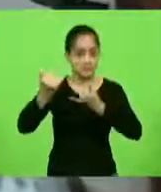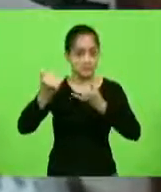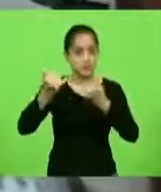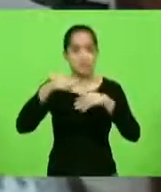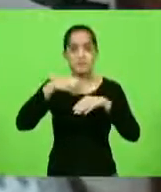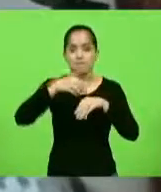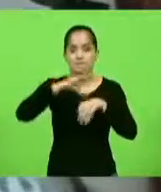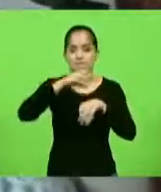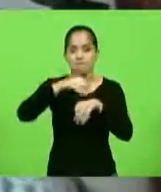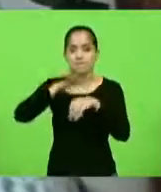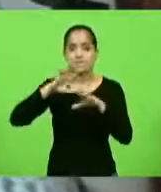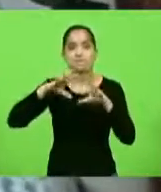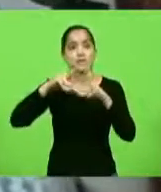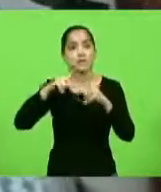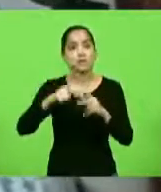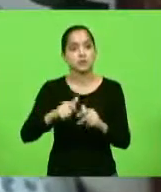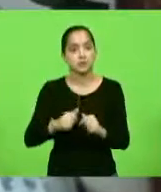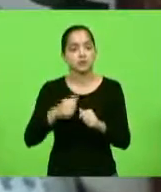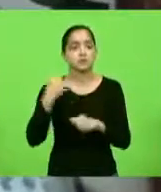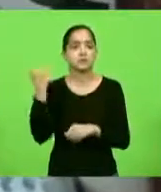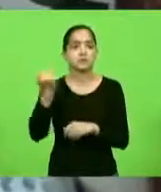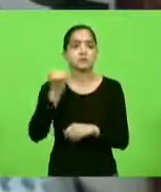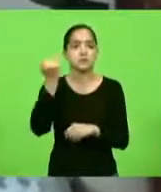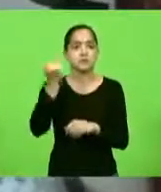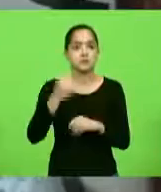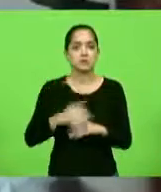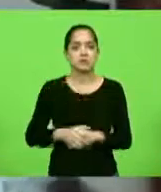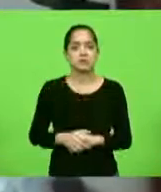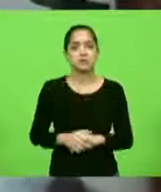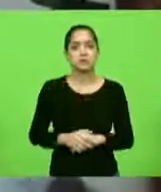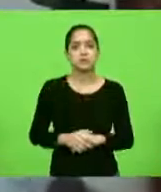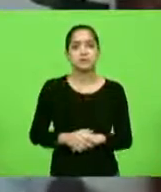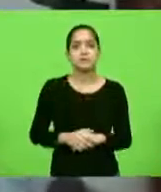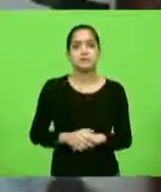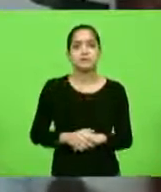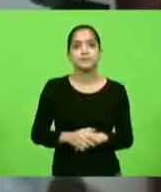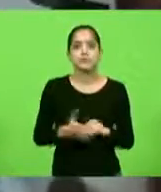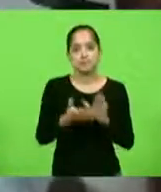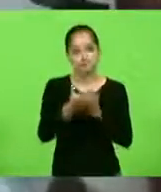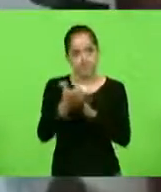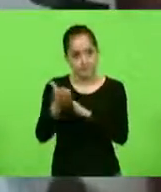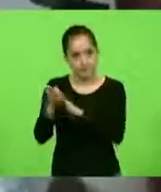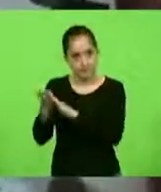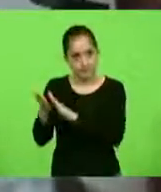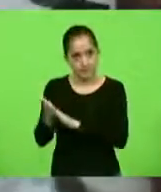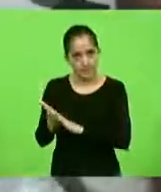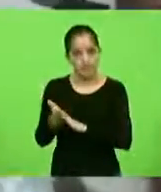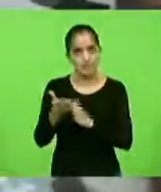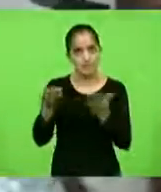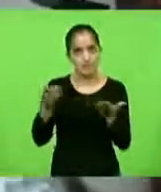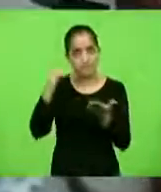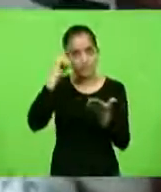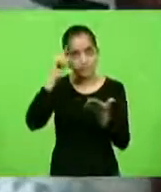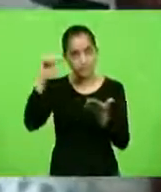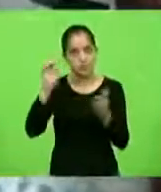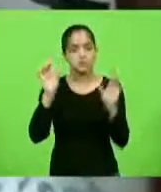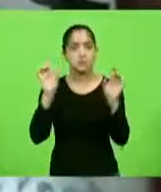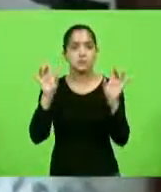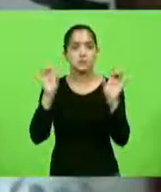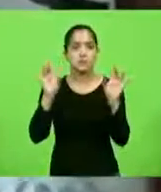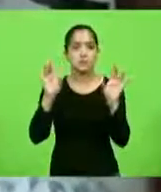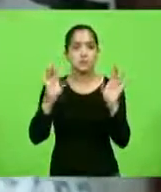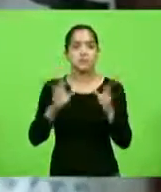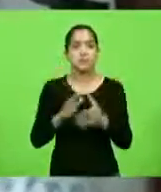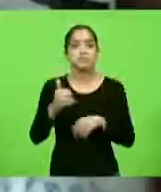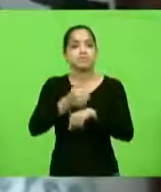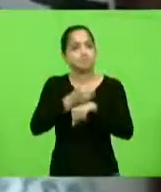todos nós, que é de grande valia, que é de grande valia. Parabéns mesmo por essa data e essa bela profissão.